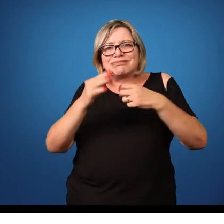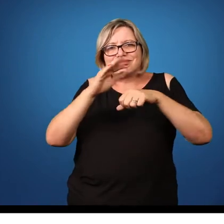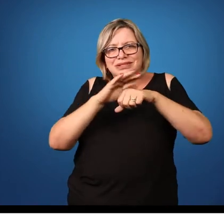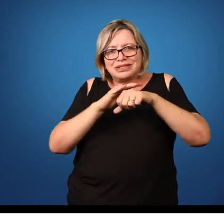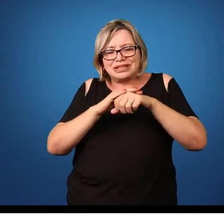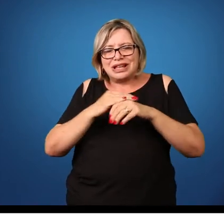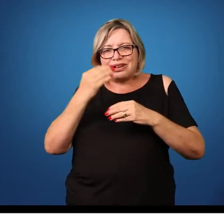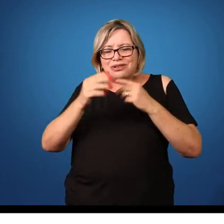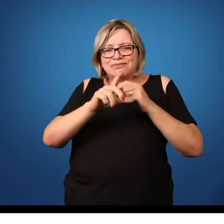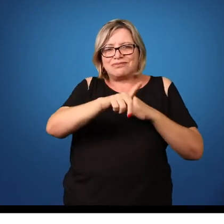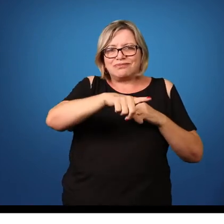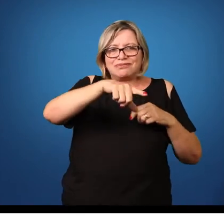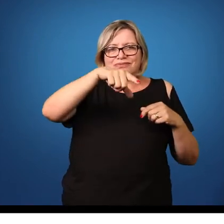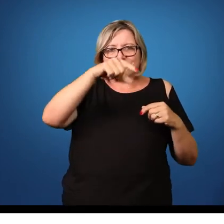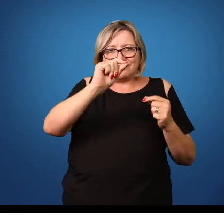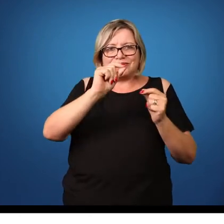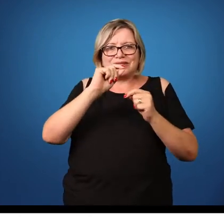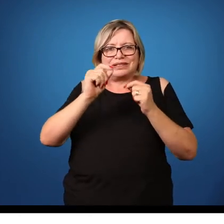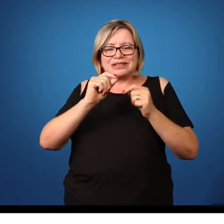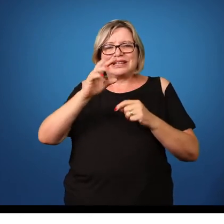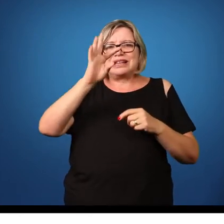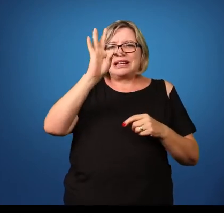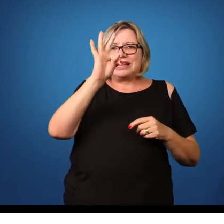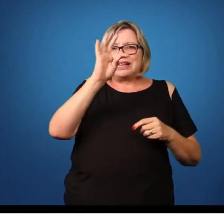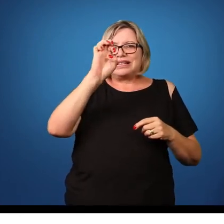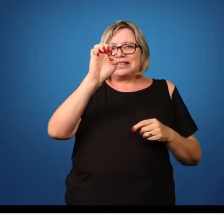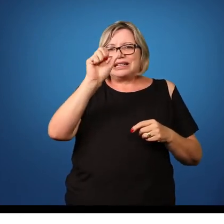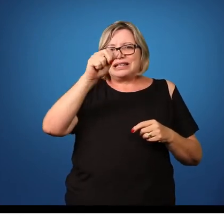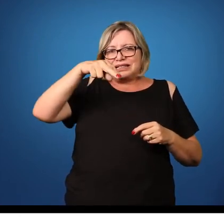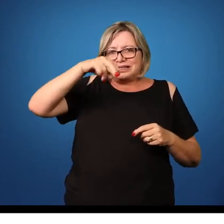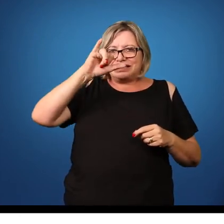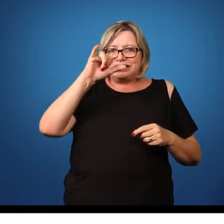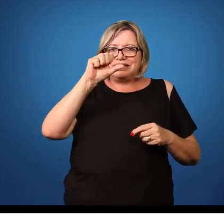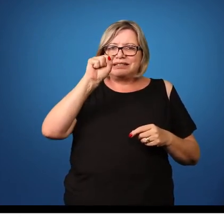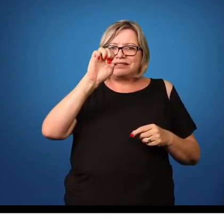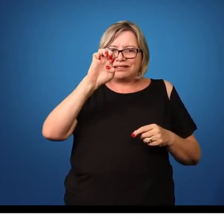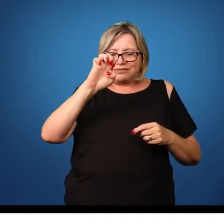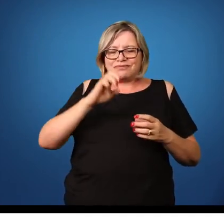iniciar os nossos estudos, a tênias e a cistericose.